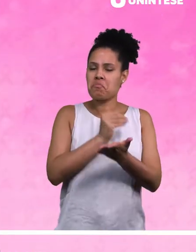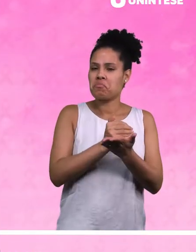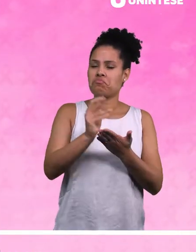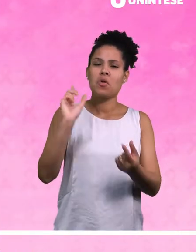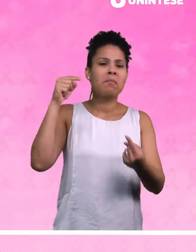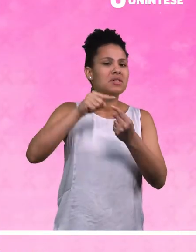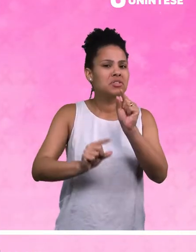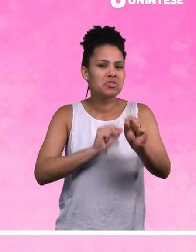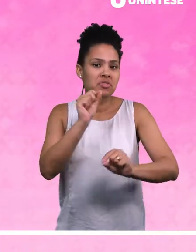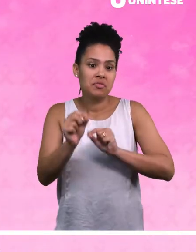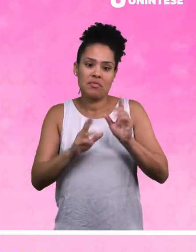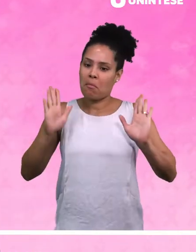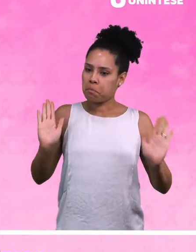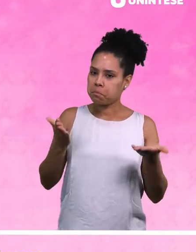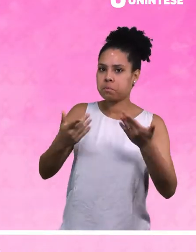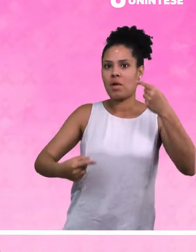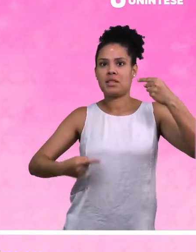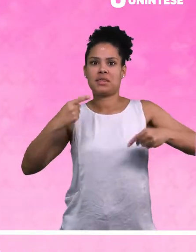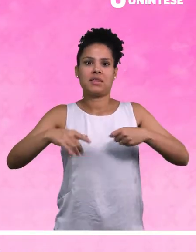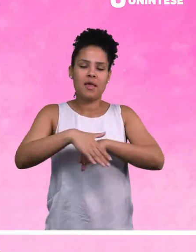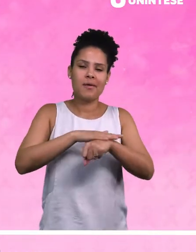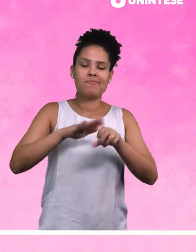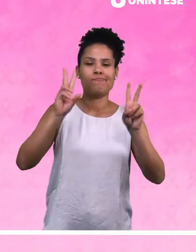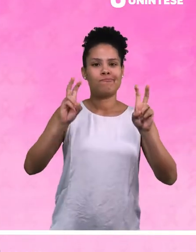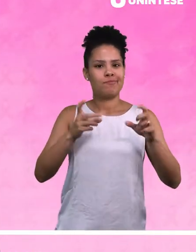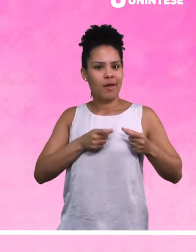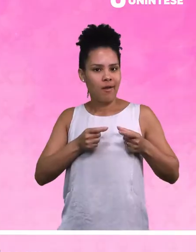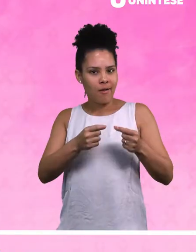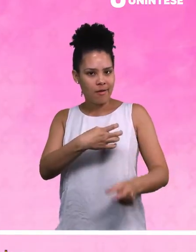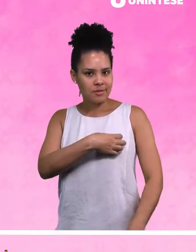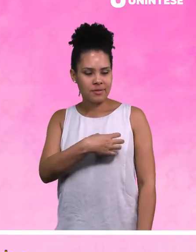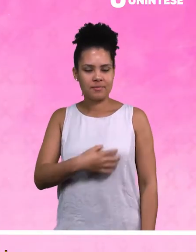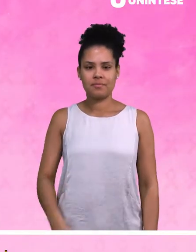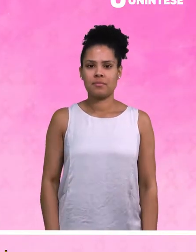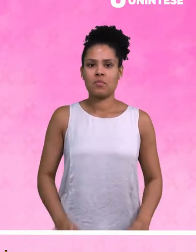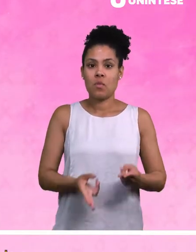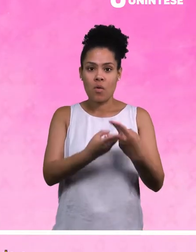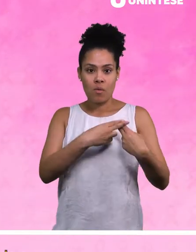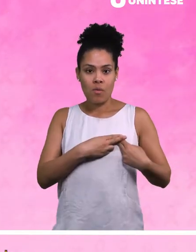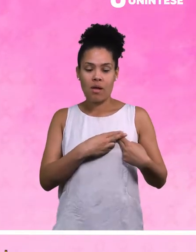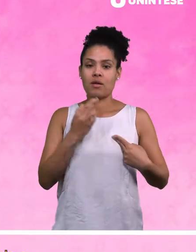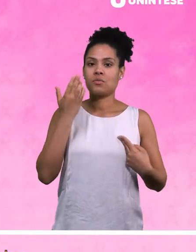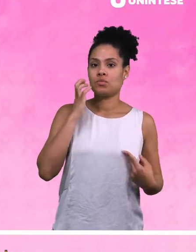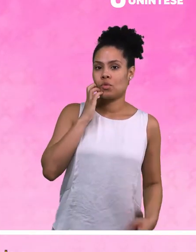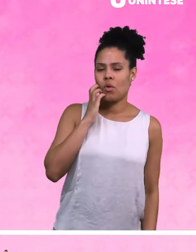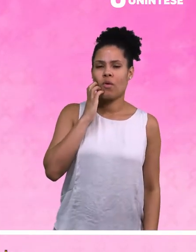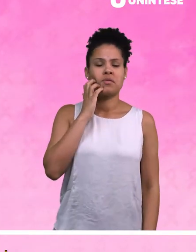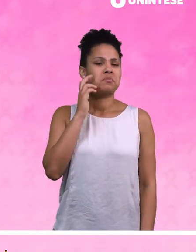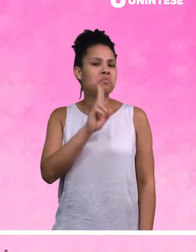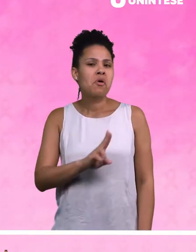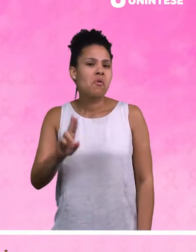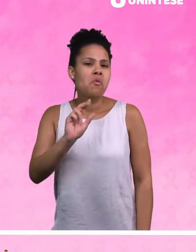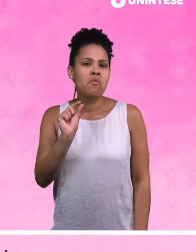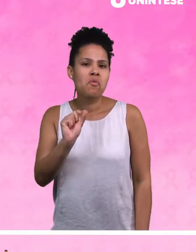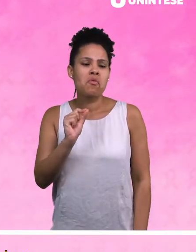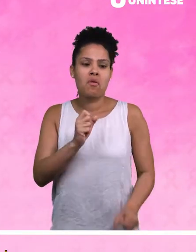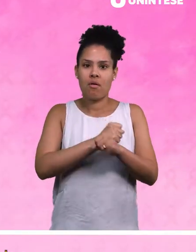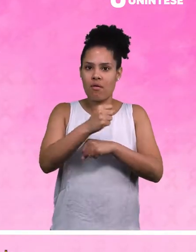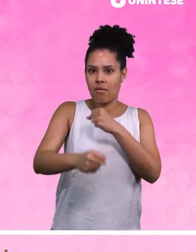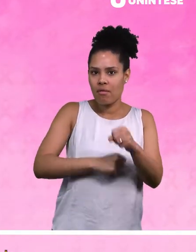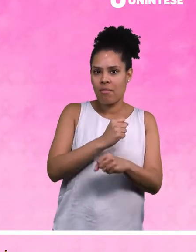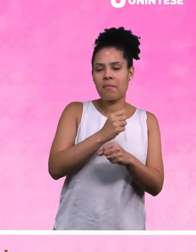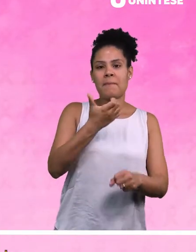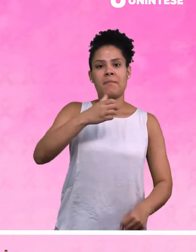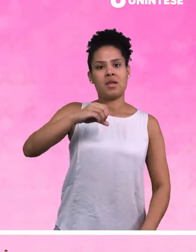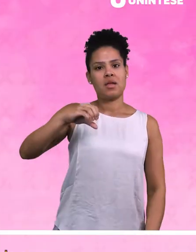inicial dessas campanhas era debater a temática do câncer de mama. O símbolo do laço rosa foi usado a partir do